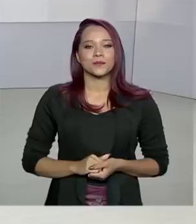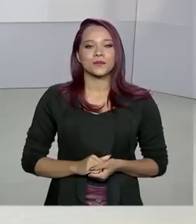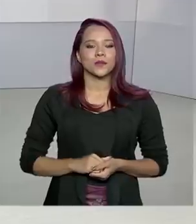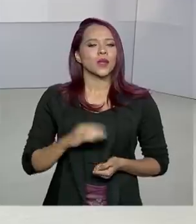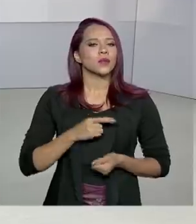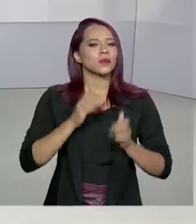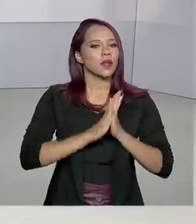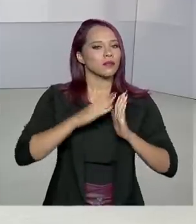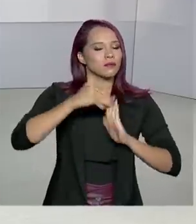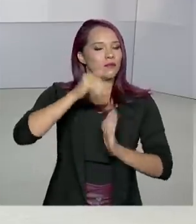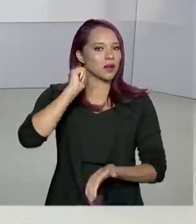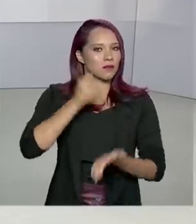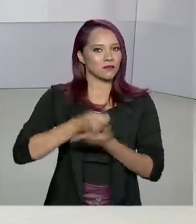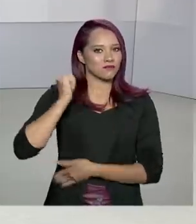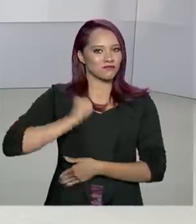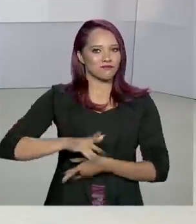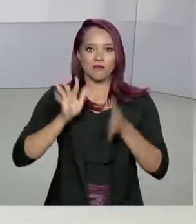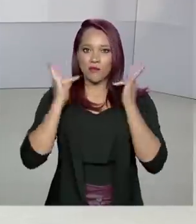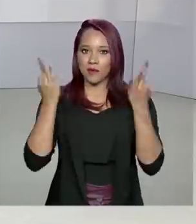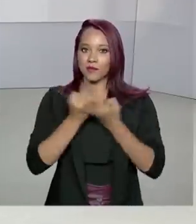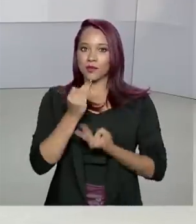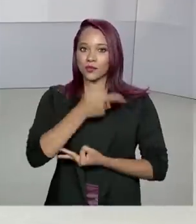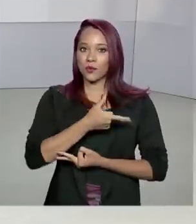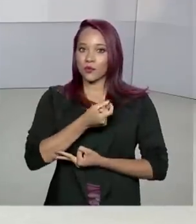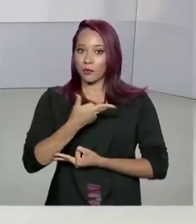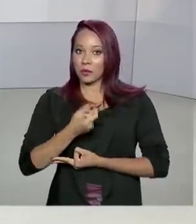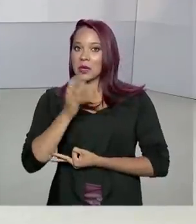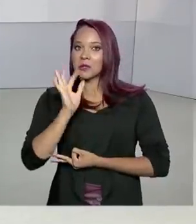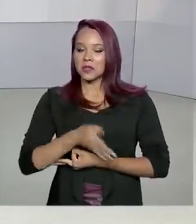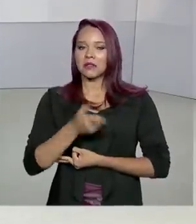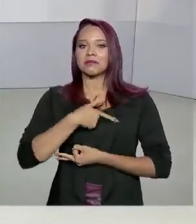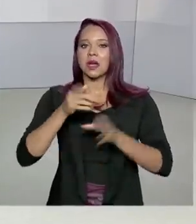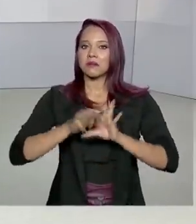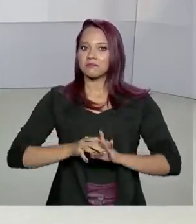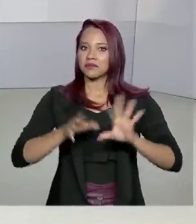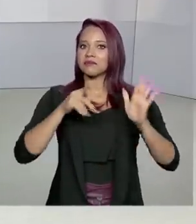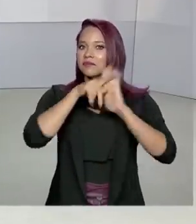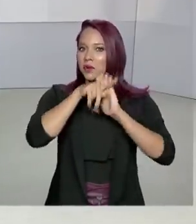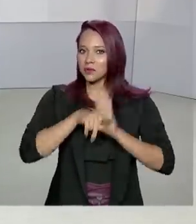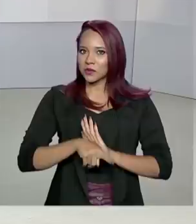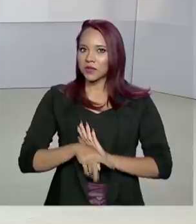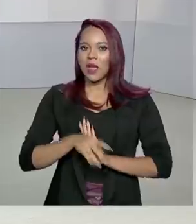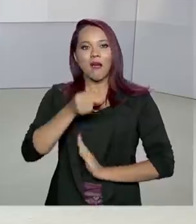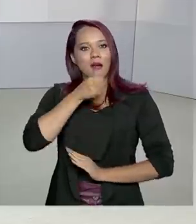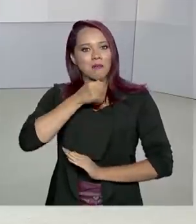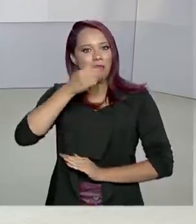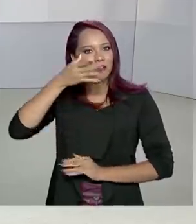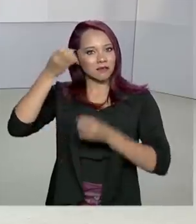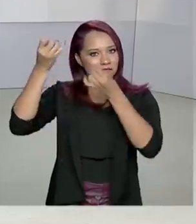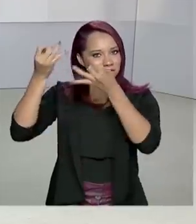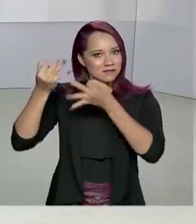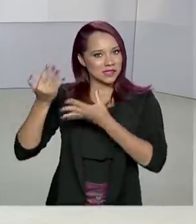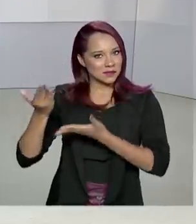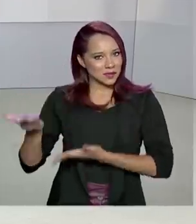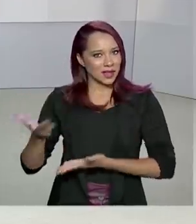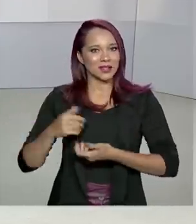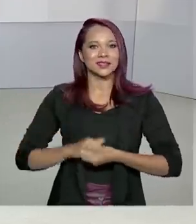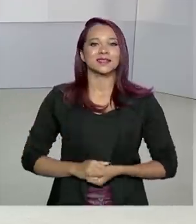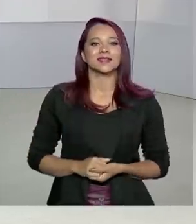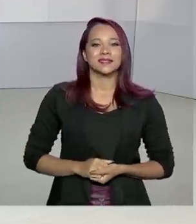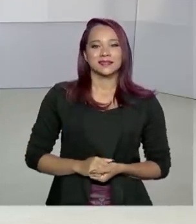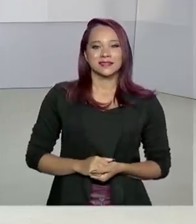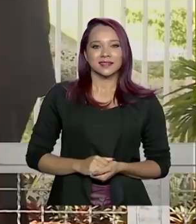E o calendário de pagamento do Bolsa Família em 2020 já está disponível para consulta. A repórter Luciana Colares de Holanda tem os